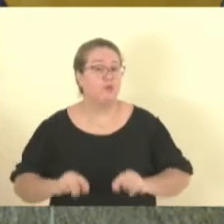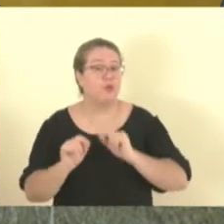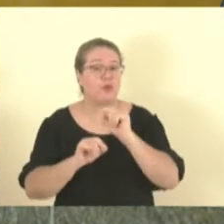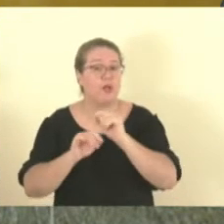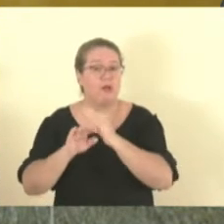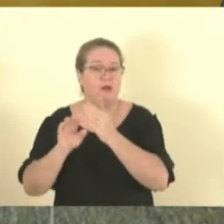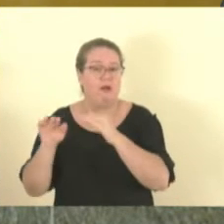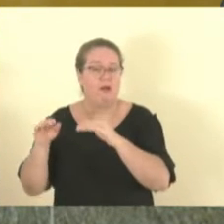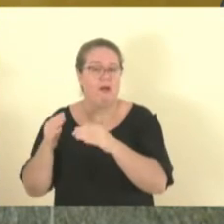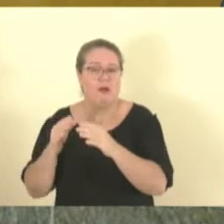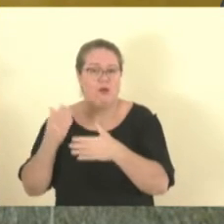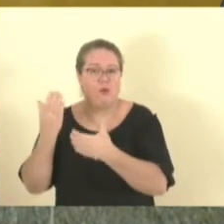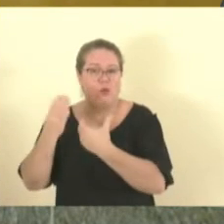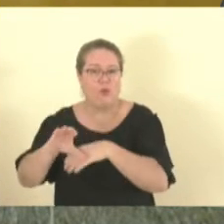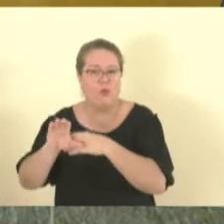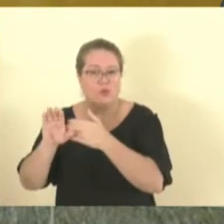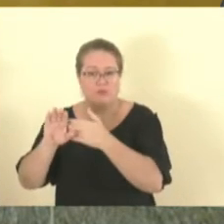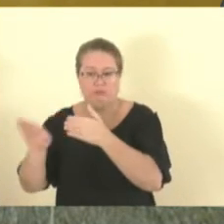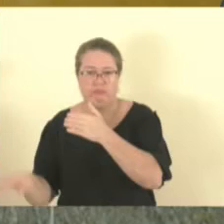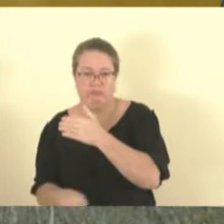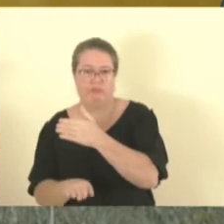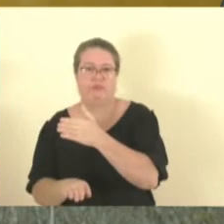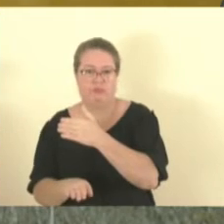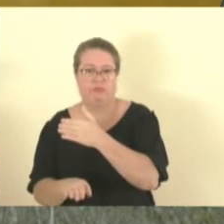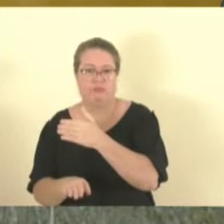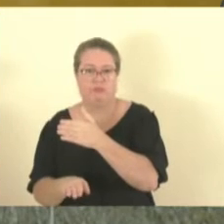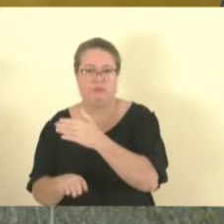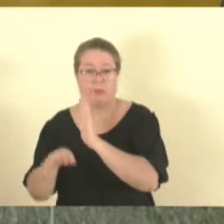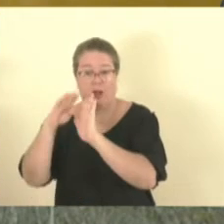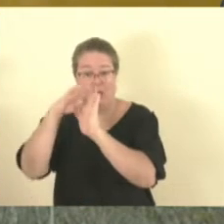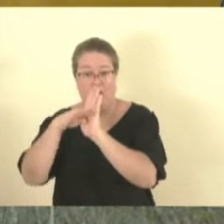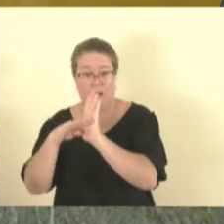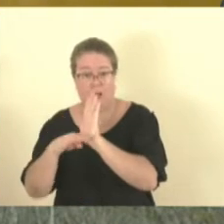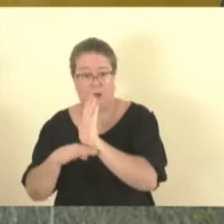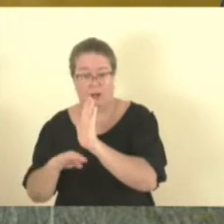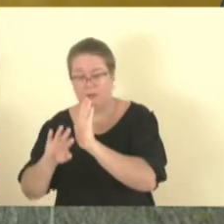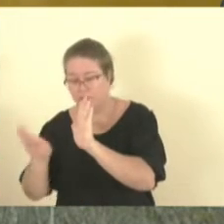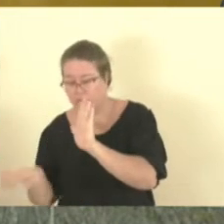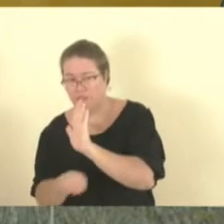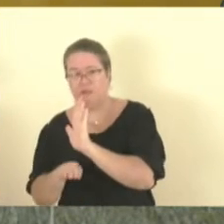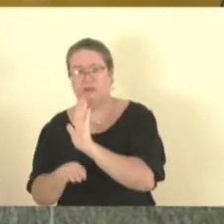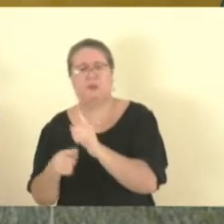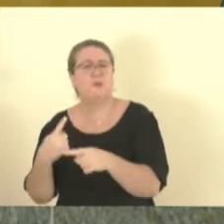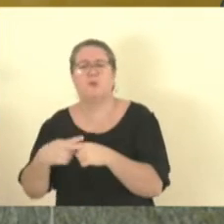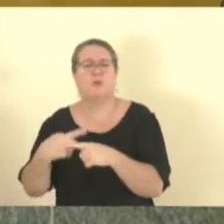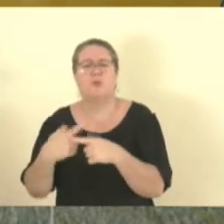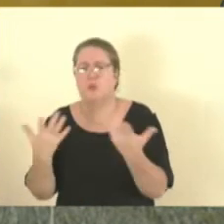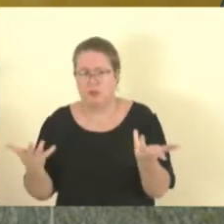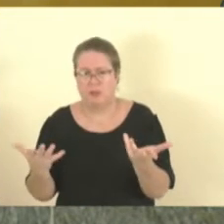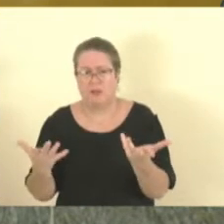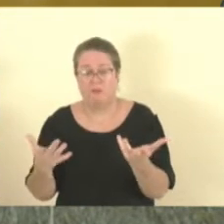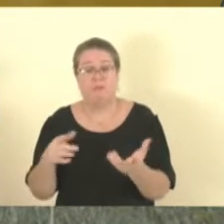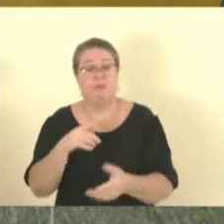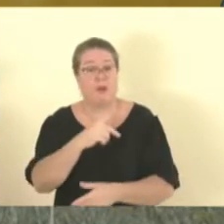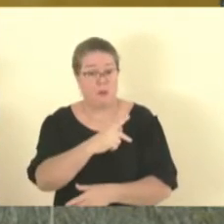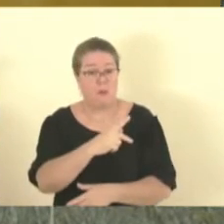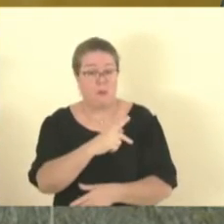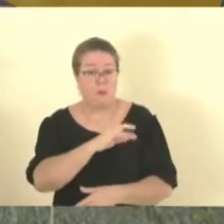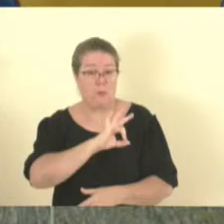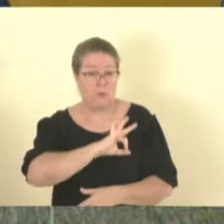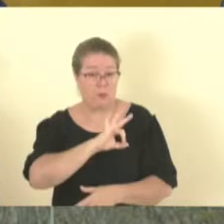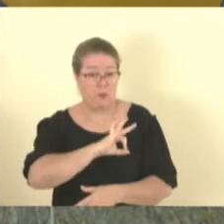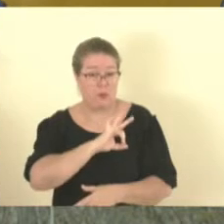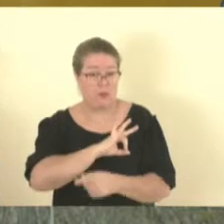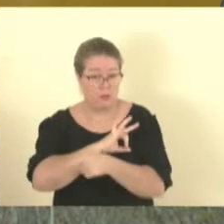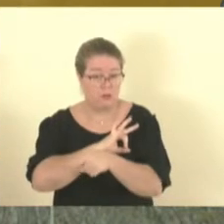ele caiu para a tabela lá embaixo, novamente. Então, essas pessoas, Coronel Hélio, esses policiais, que